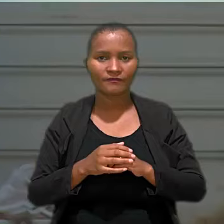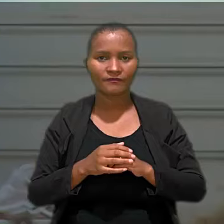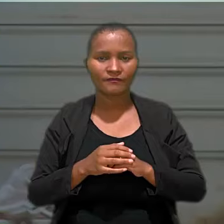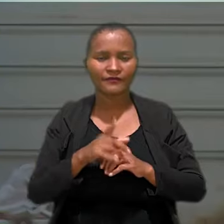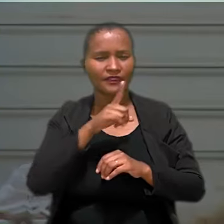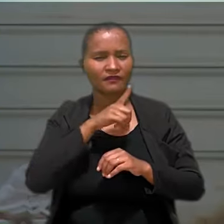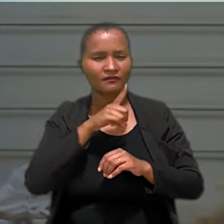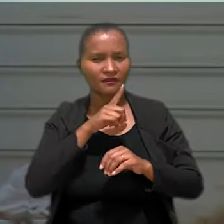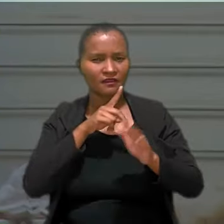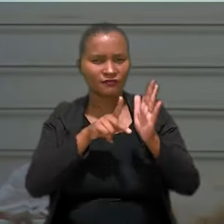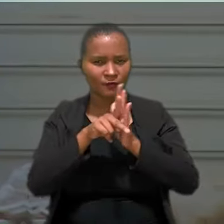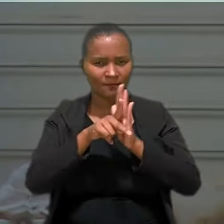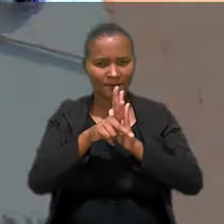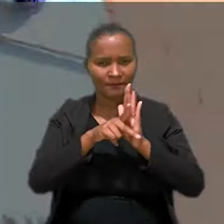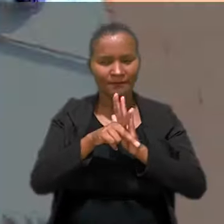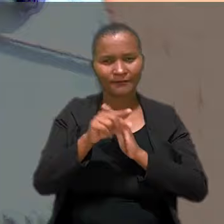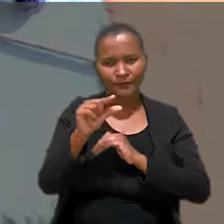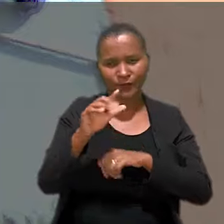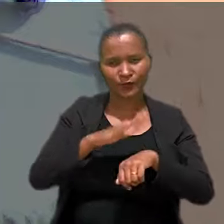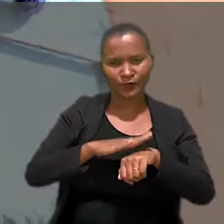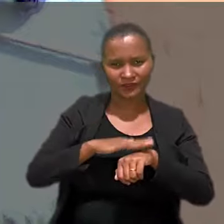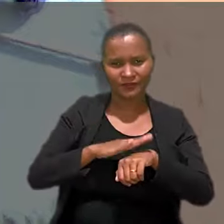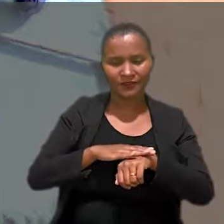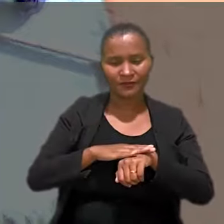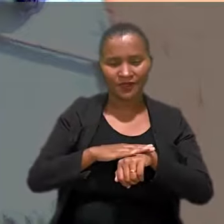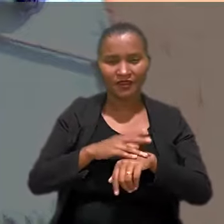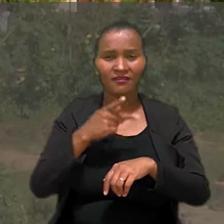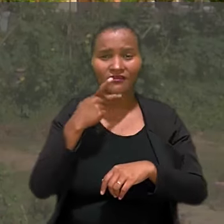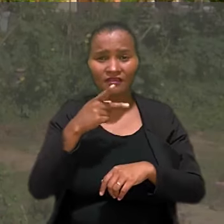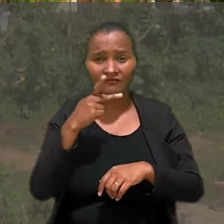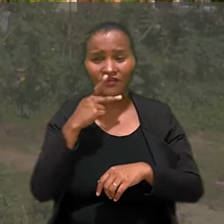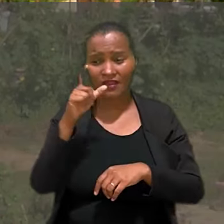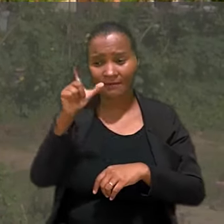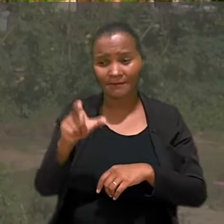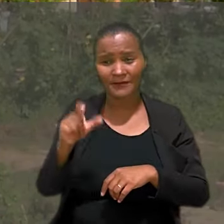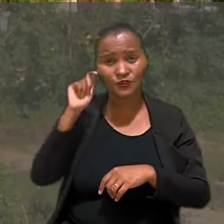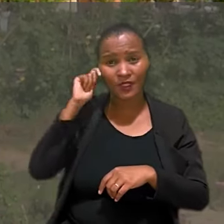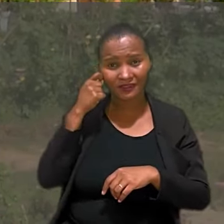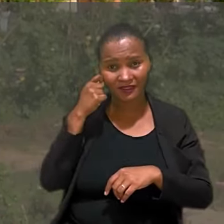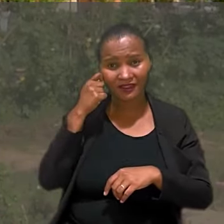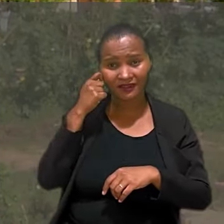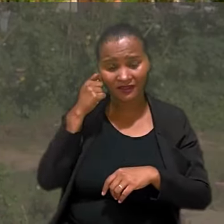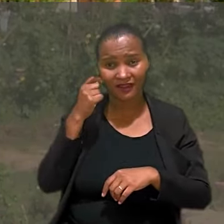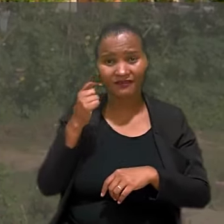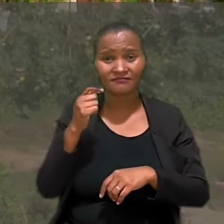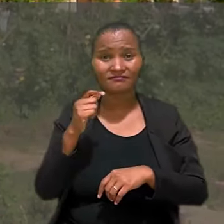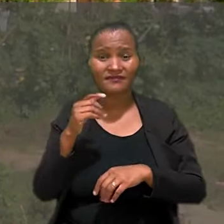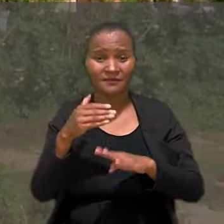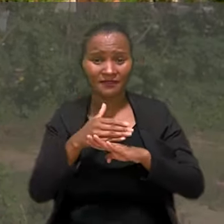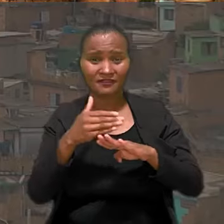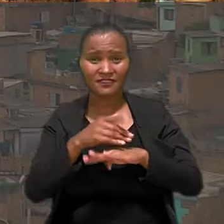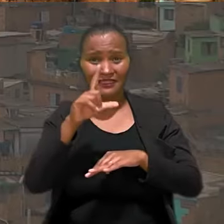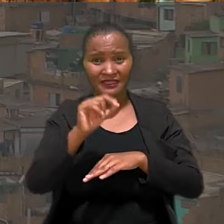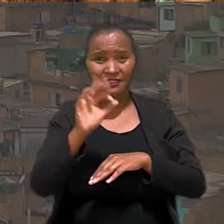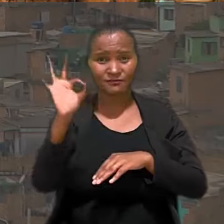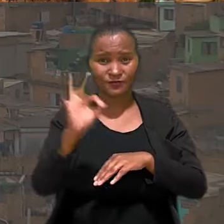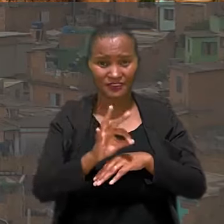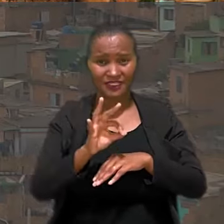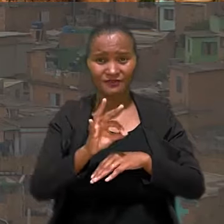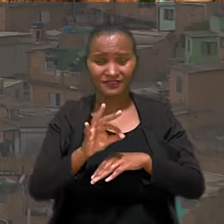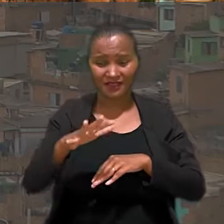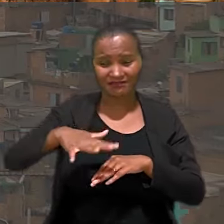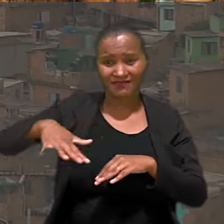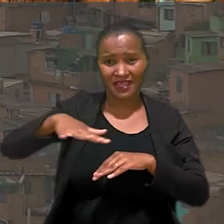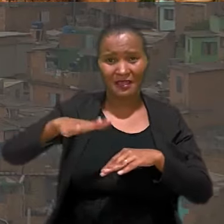Teve uma pesquisa recente do OCDE que fala que uma pessoa negra que compõe os 10% da